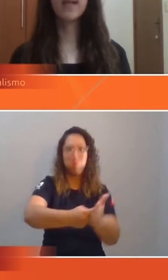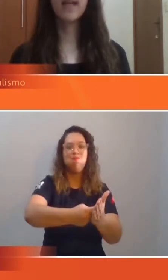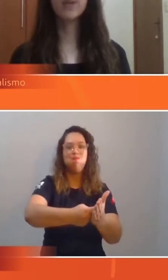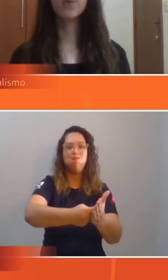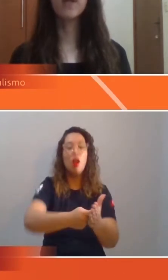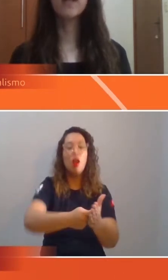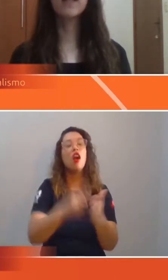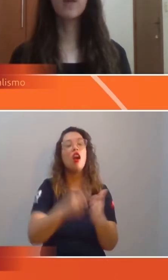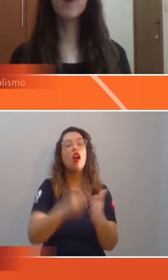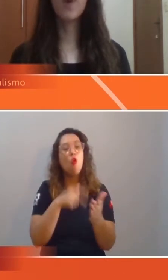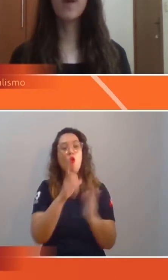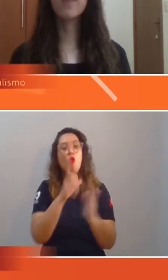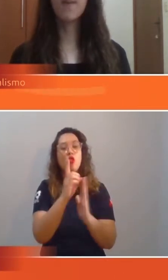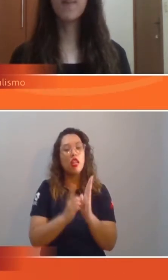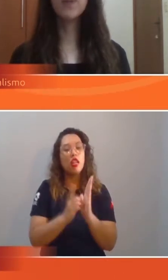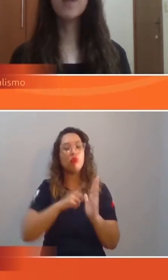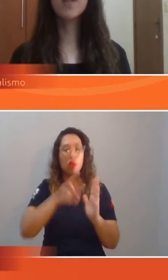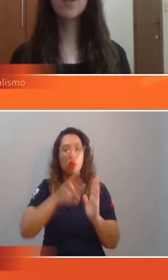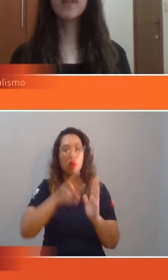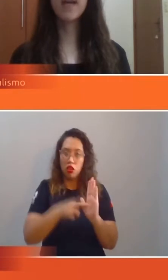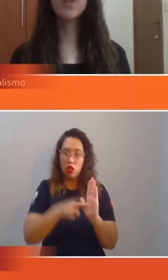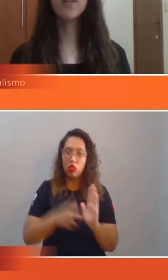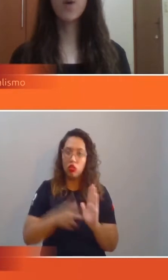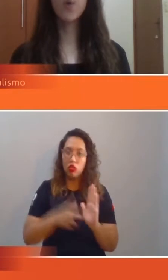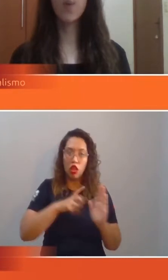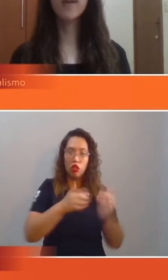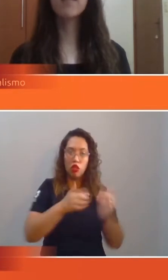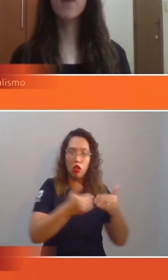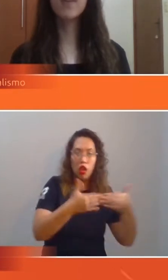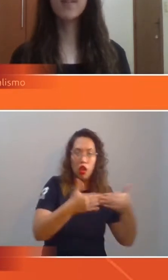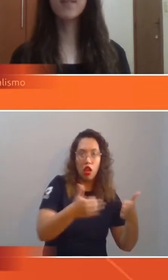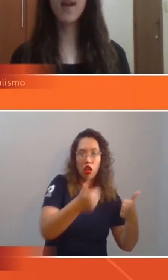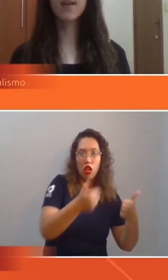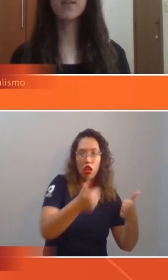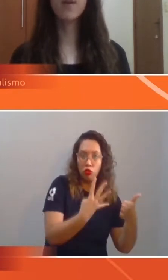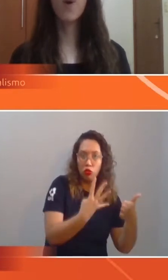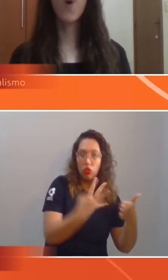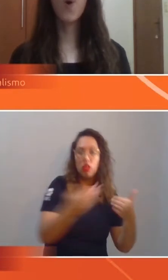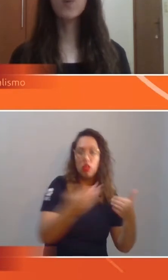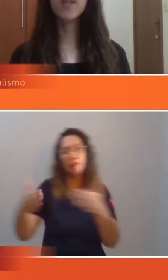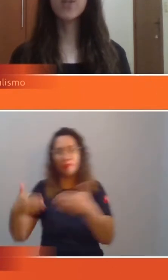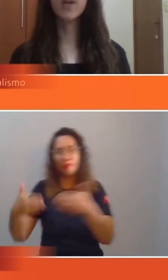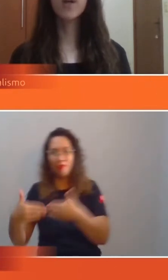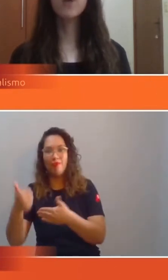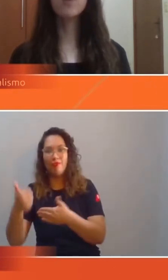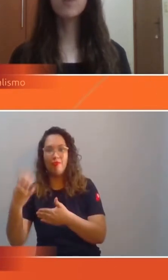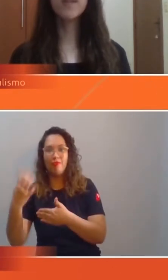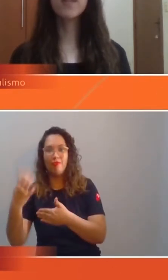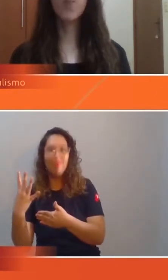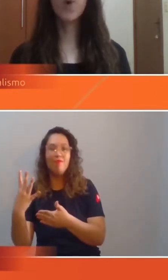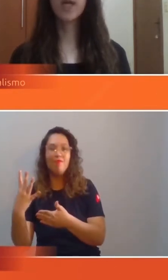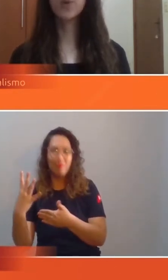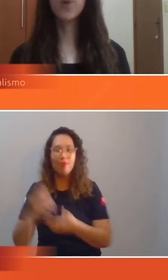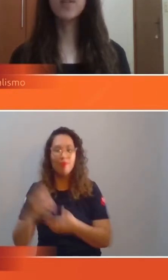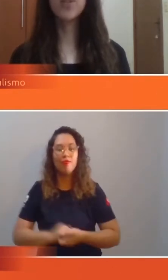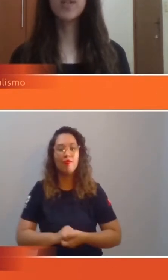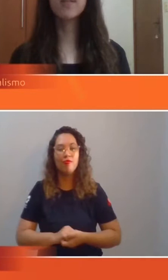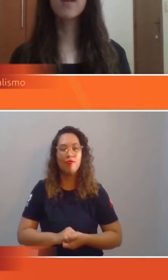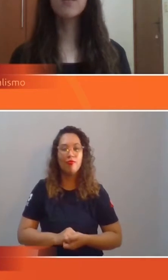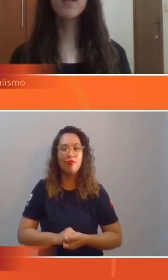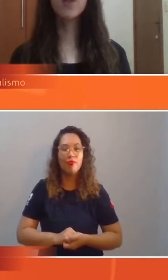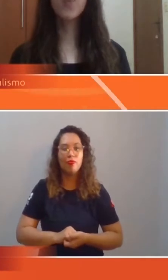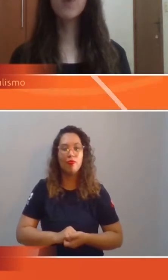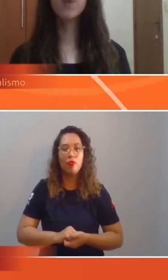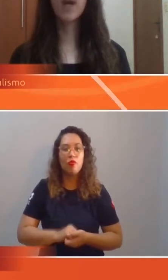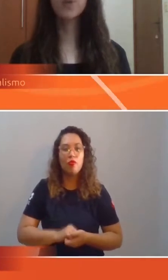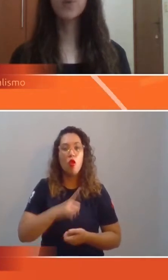O decreto determina o revezamento das atividades econômicas não essenciais, ou seja, suspensão por 14 dias,